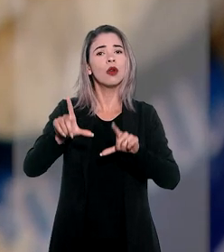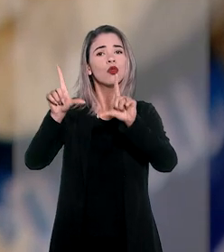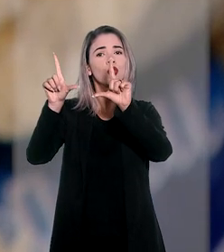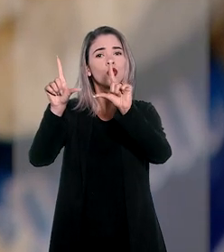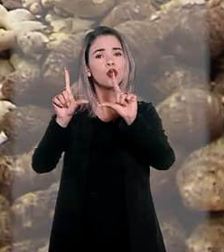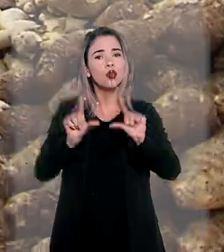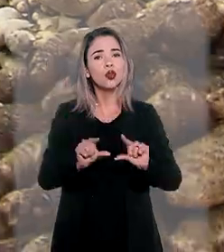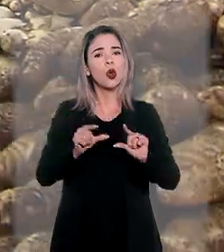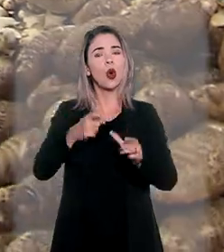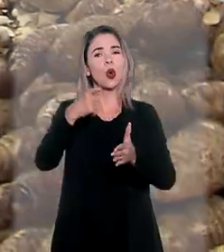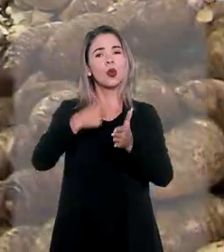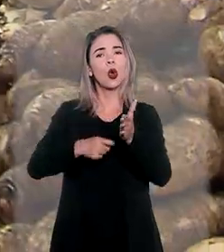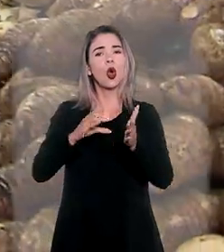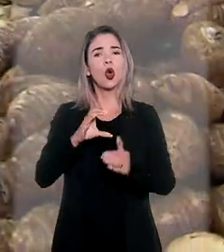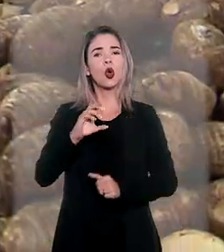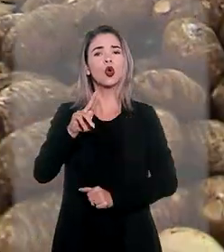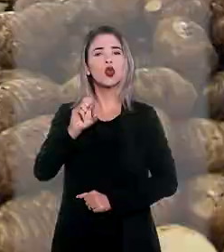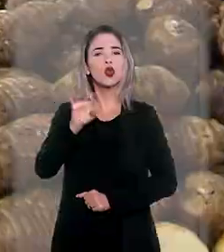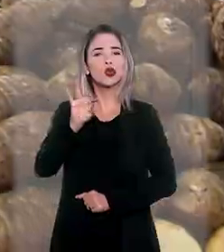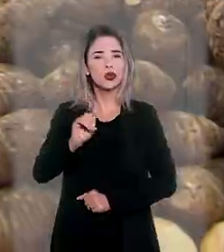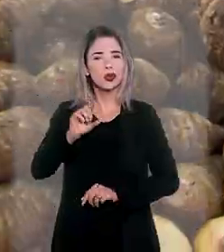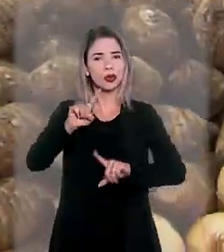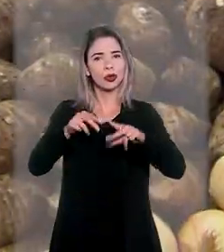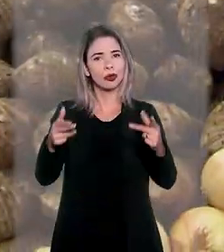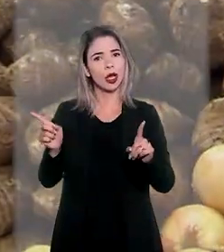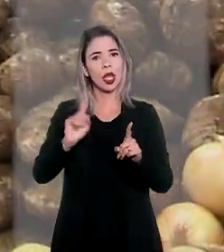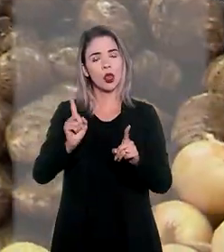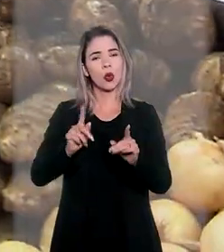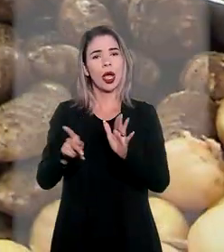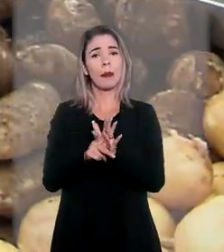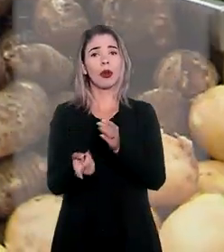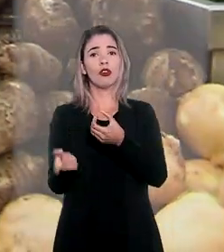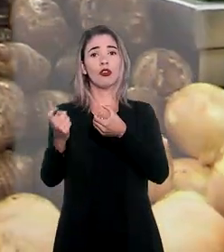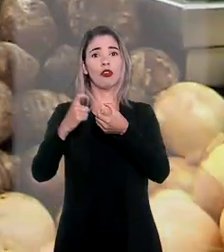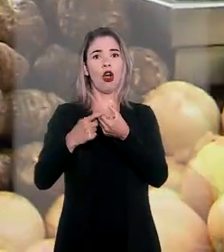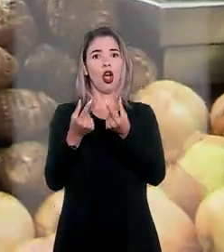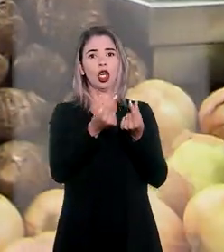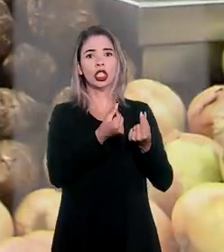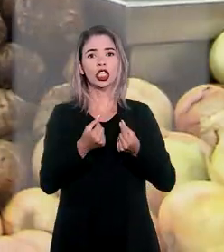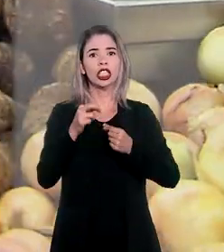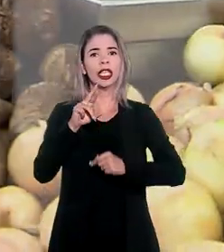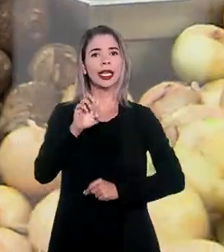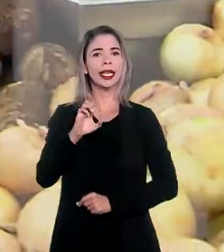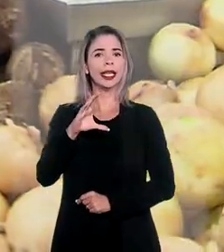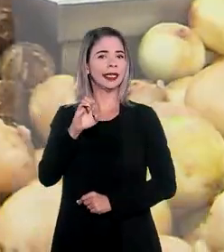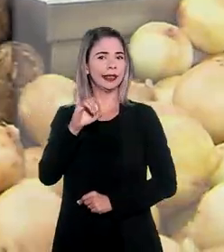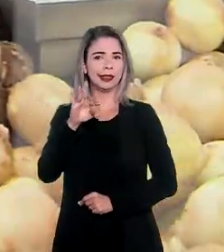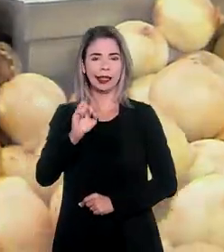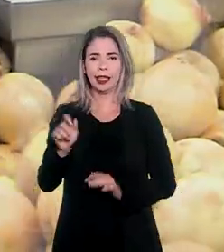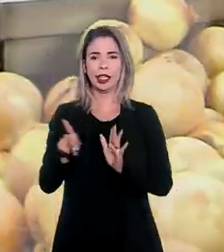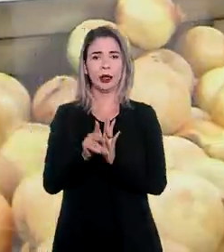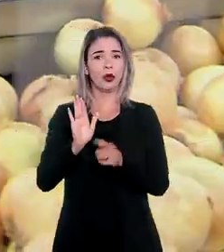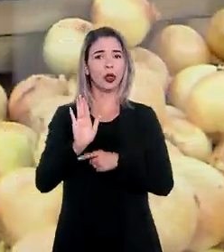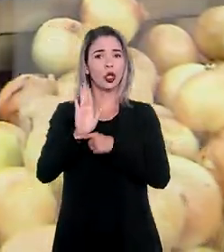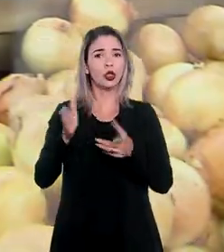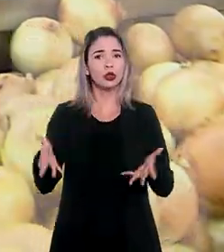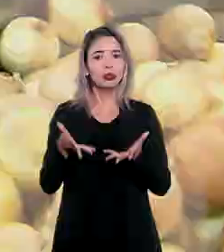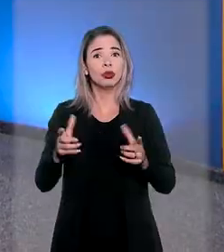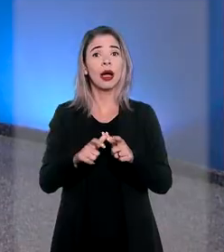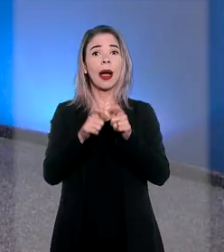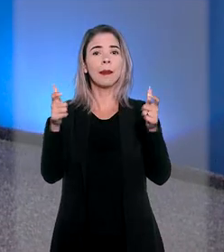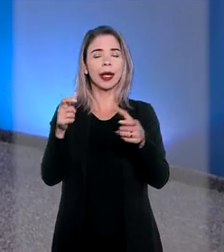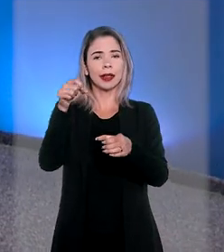como redutores do custo das mercadorias e não como receita para incidência das contribuições sociais.